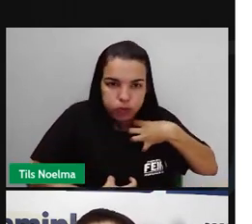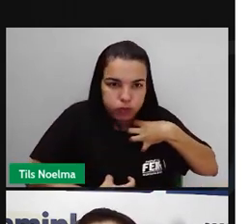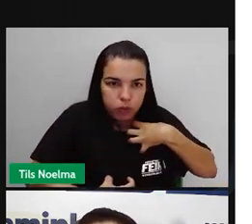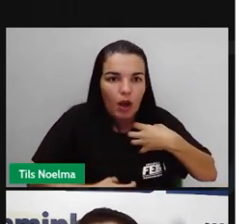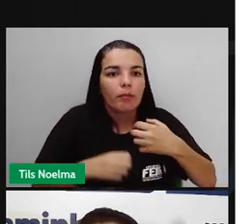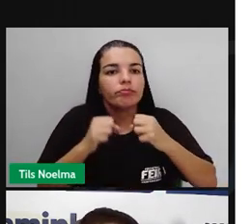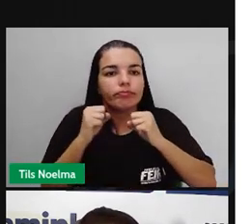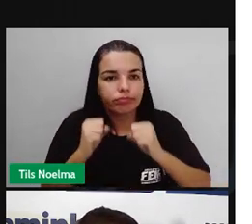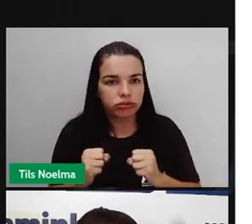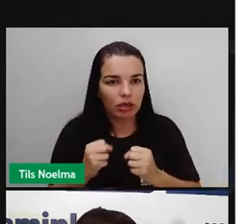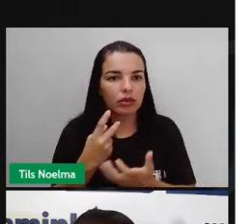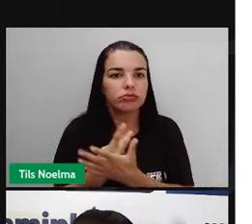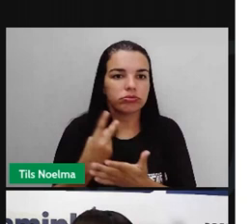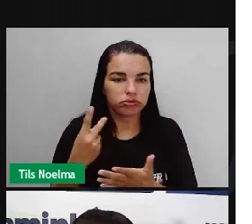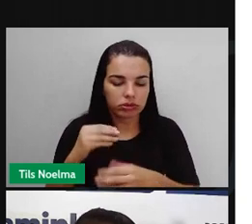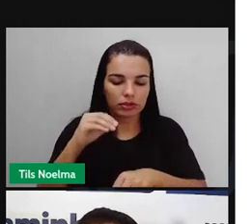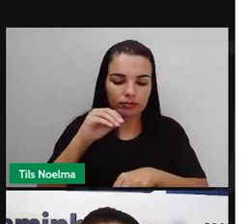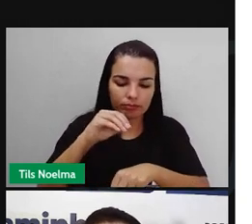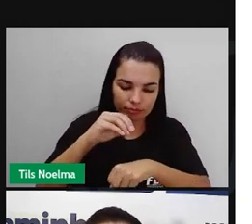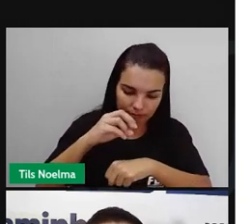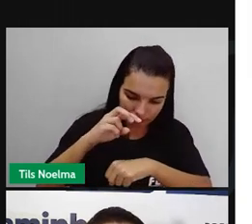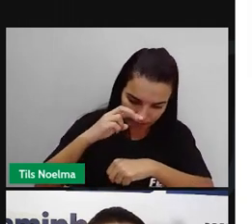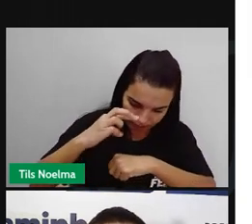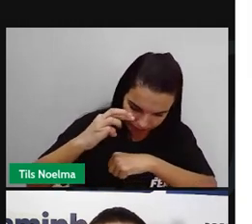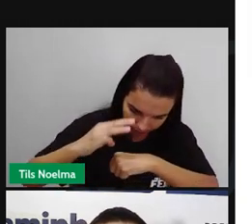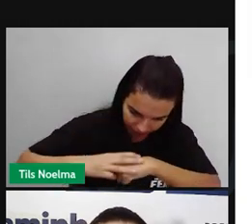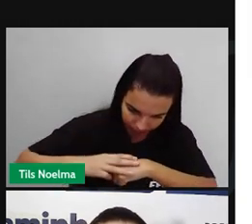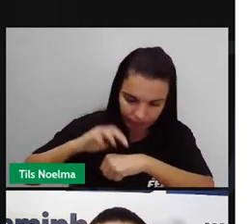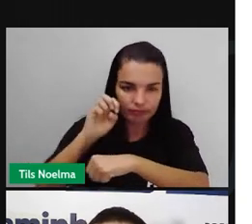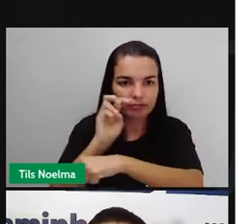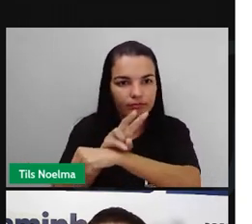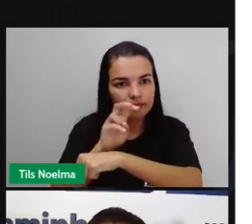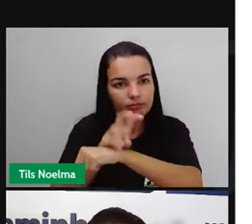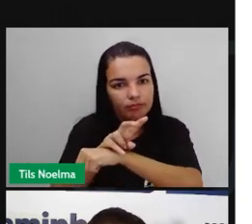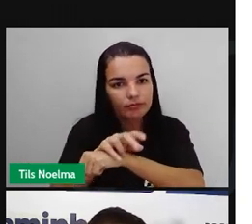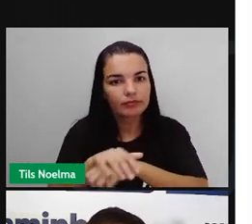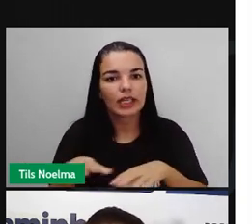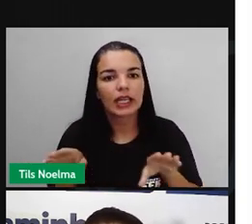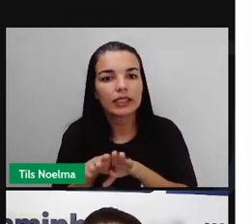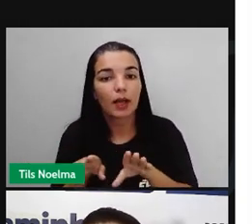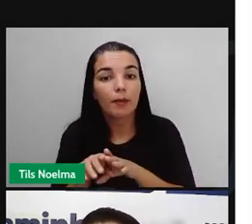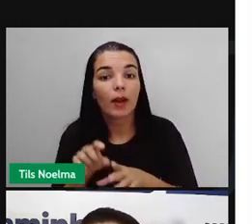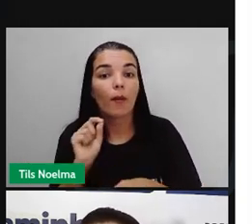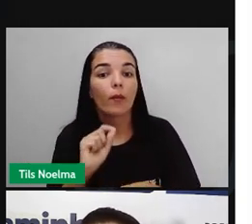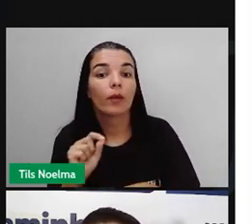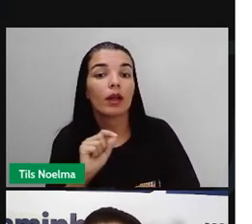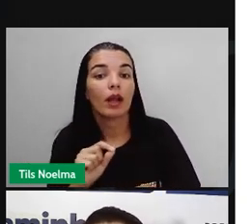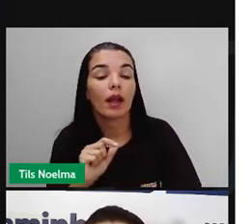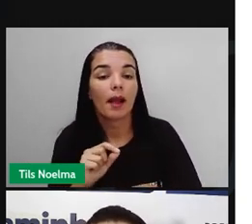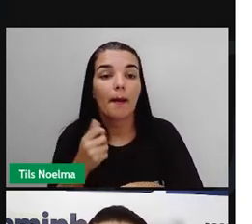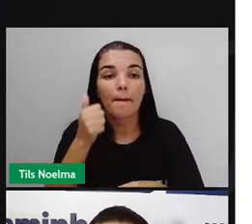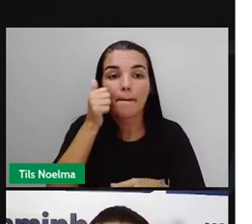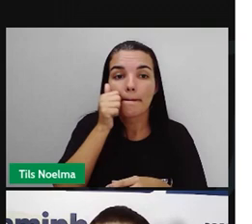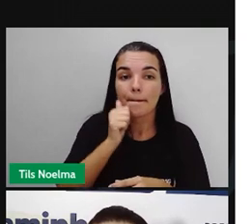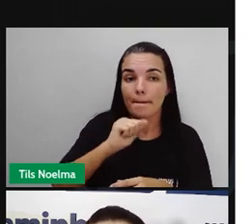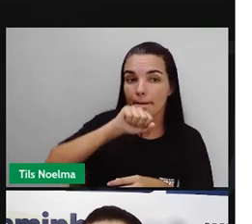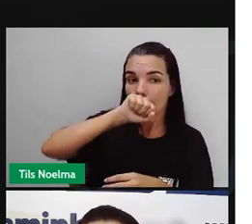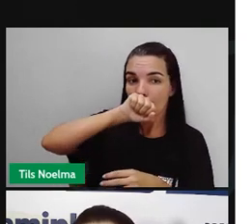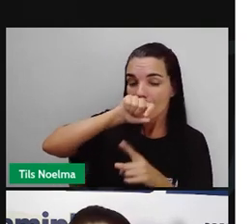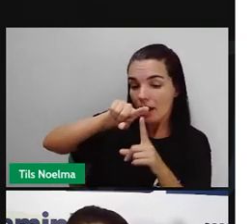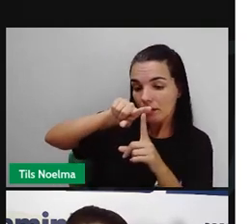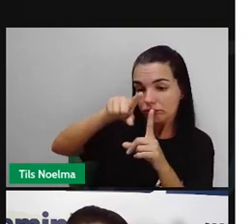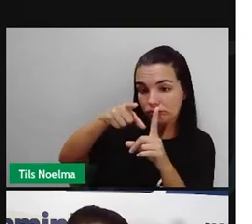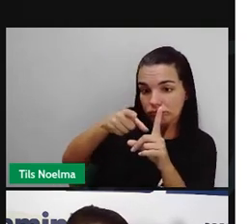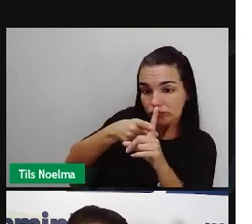contaminação pelo vírus da zika. Transmissão vertical, que pode acontecer da mãe